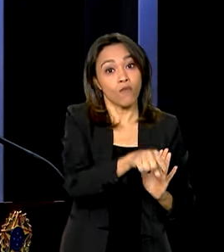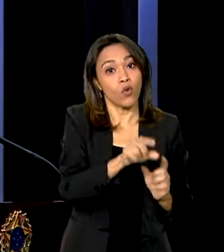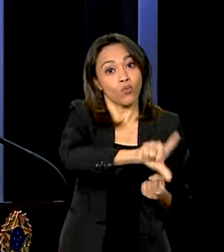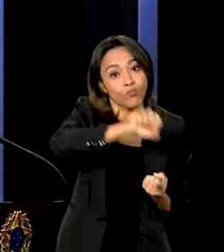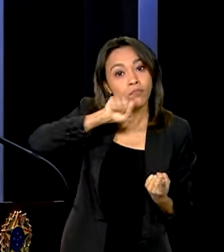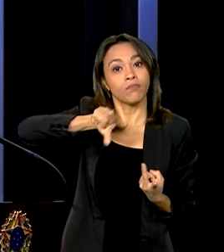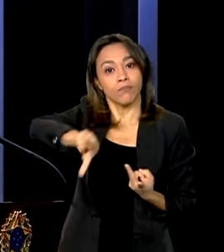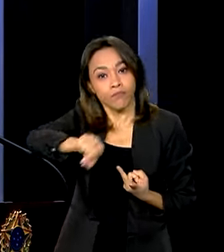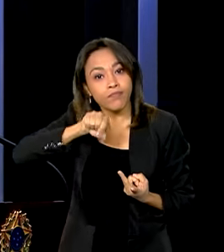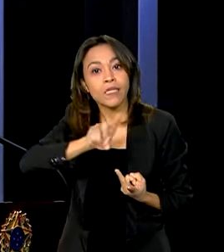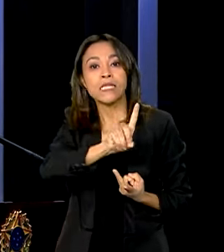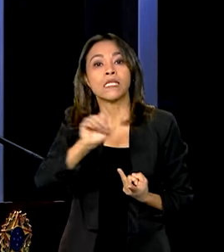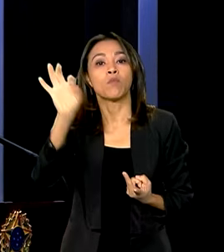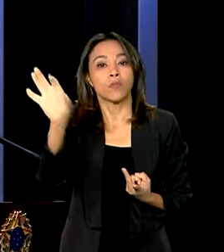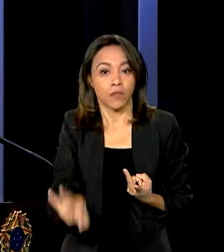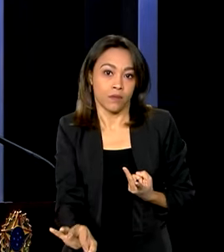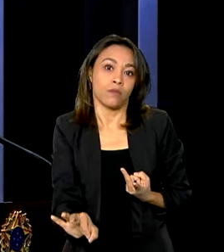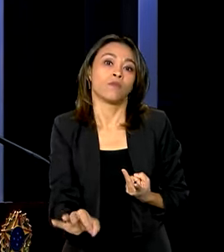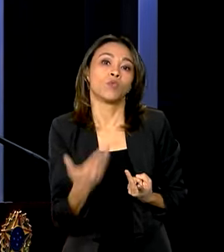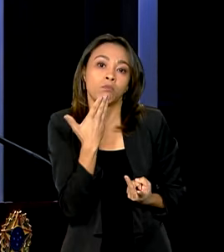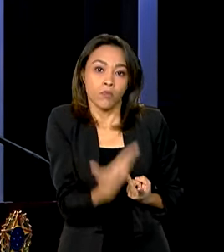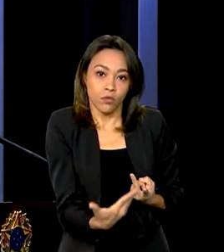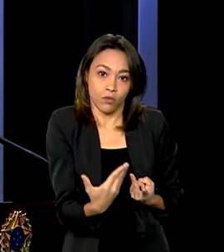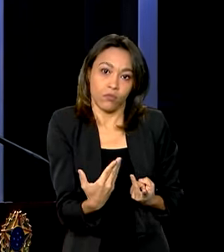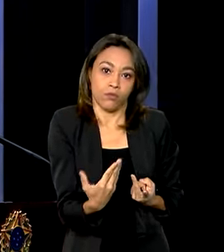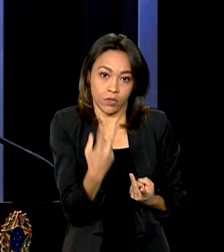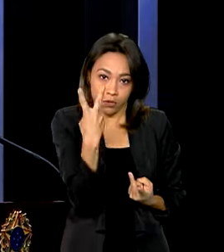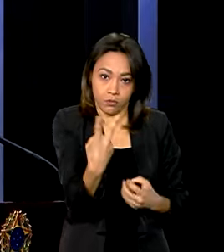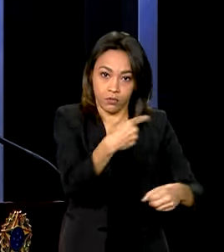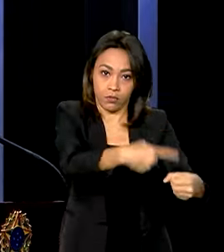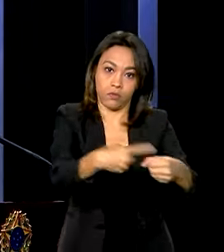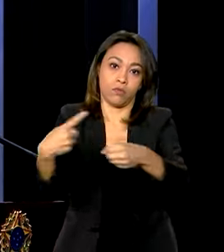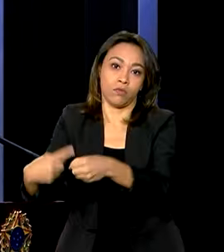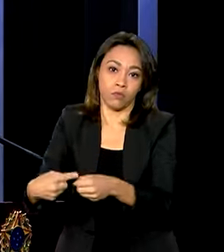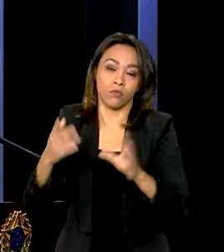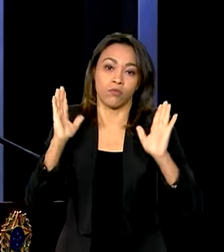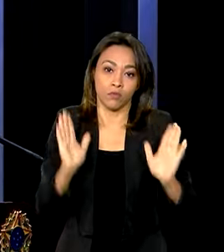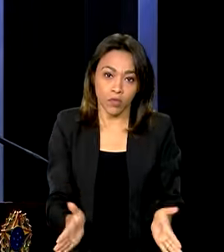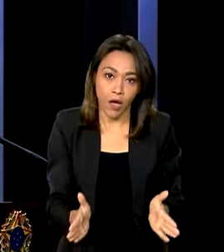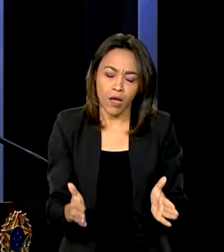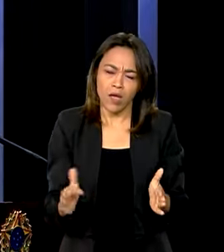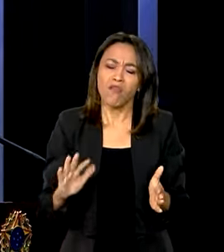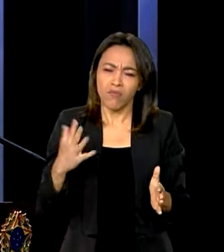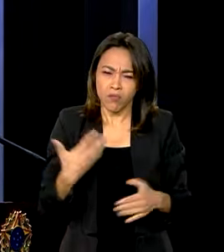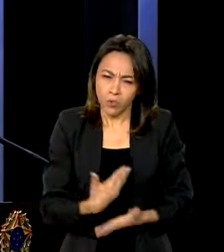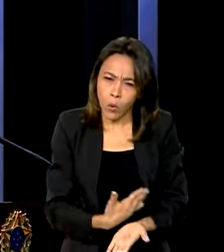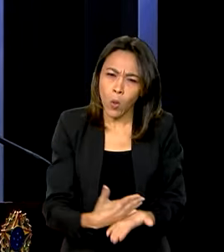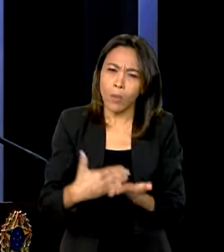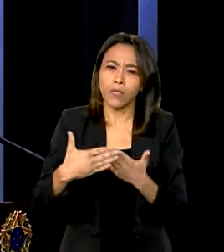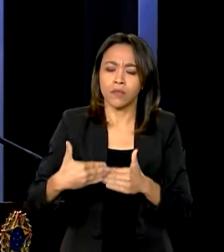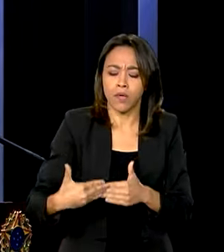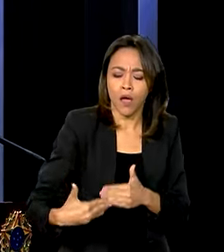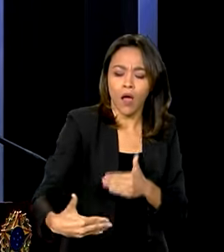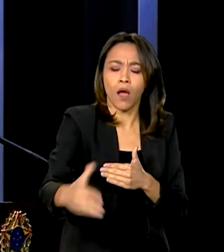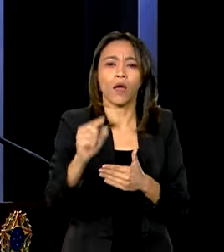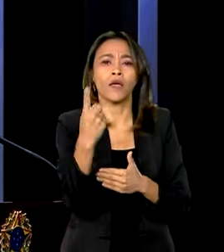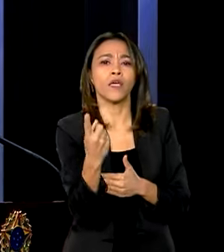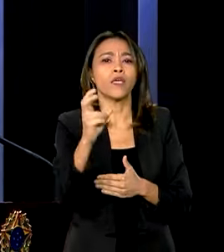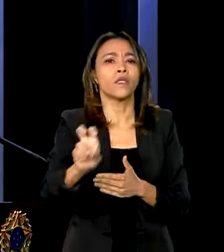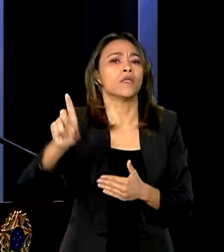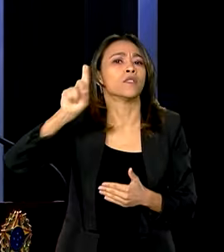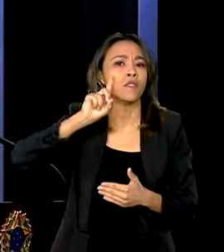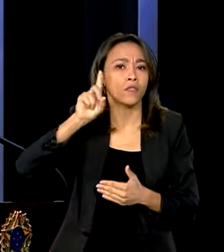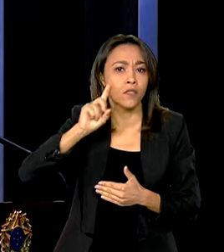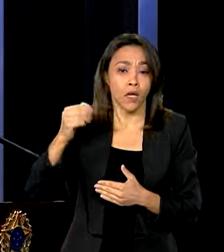selecionadas, 100%, presidente Pacheco. E nós faremos, daqui a mais ou menos 15 dias, o presidente Lula falar o anúncio